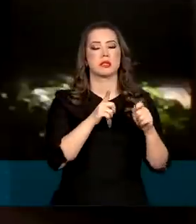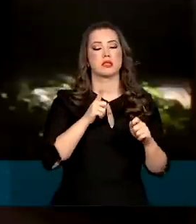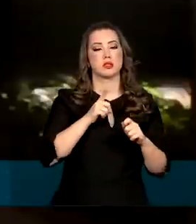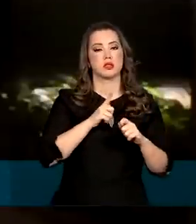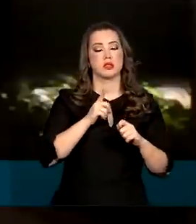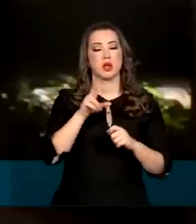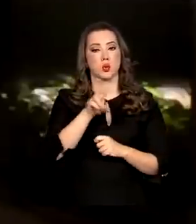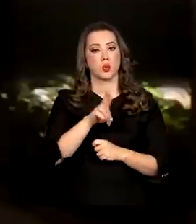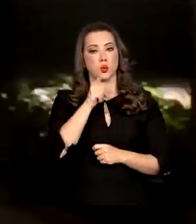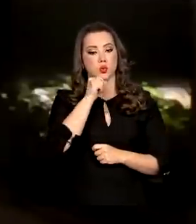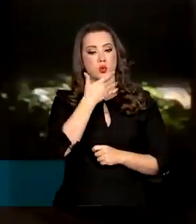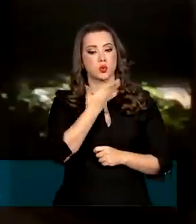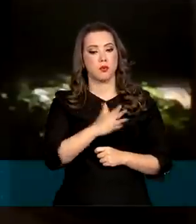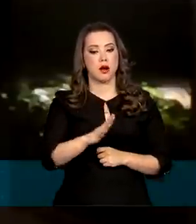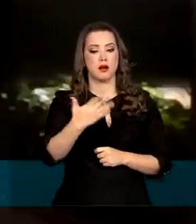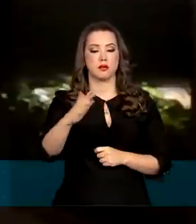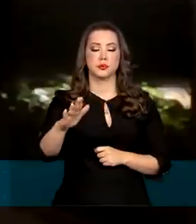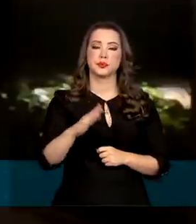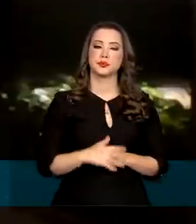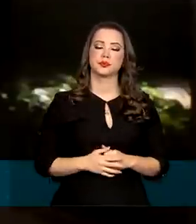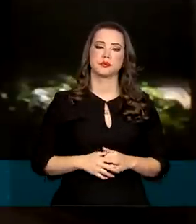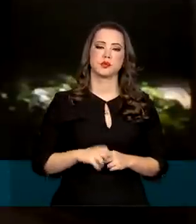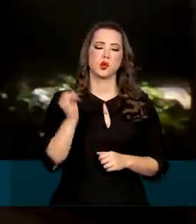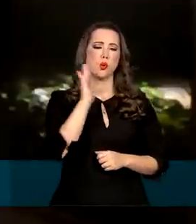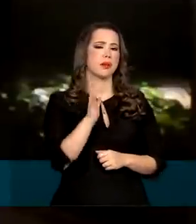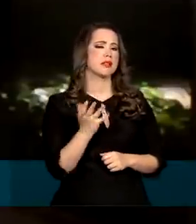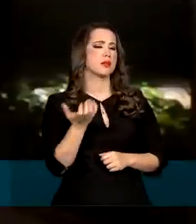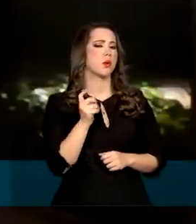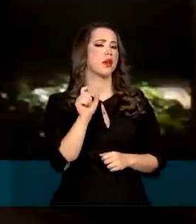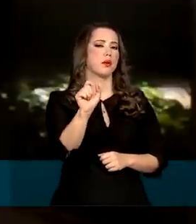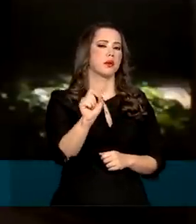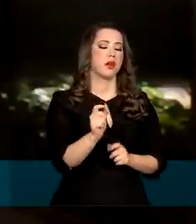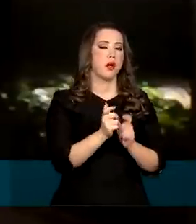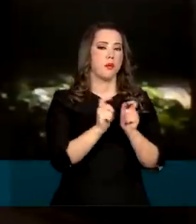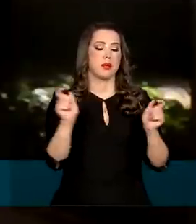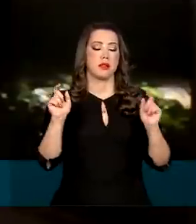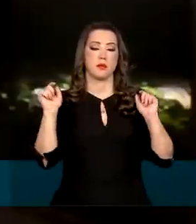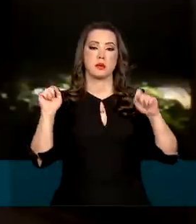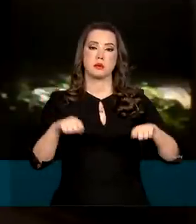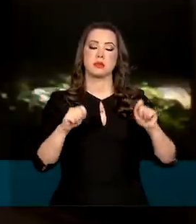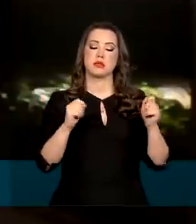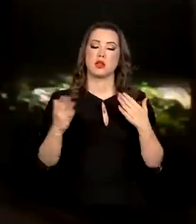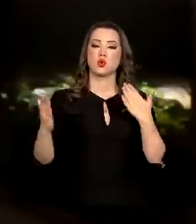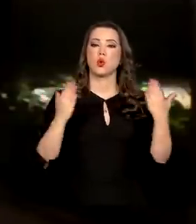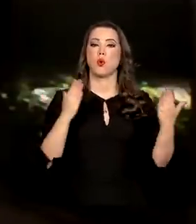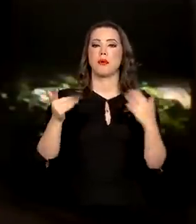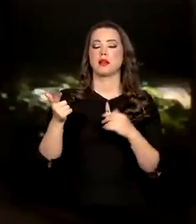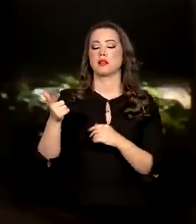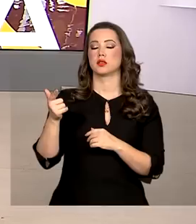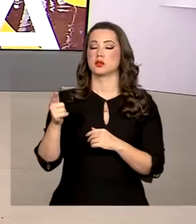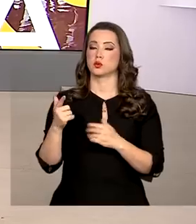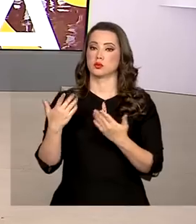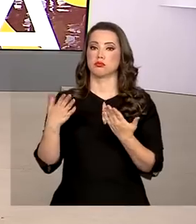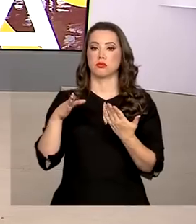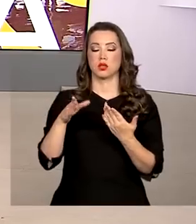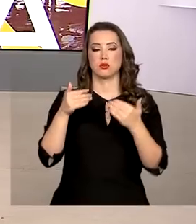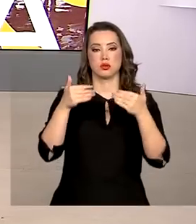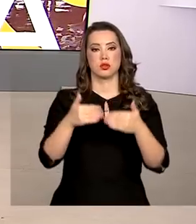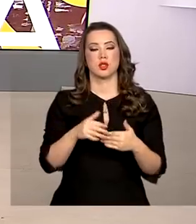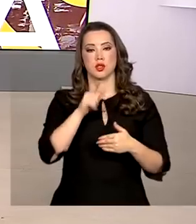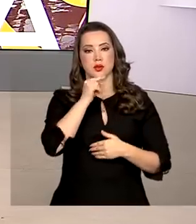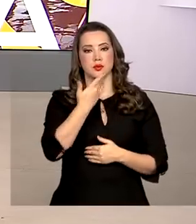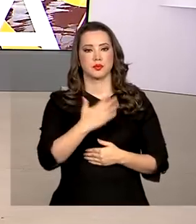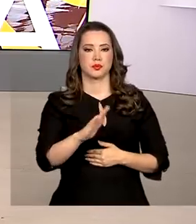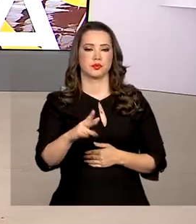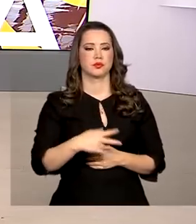O que o Brasil quer é aumentar o seu protagonismo em relação aos oceanos. É